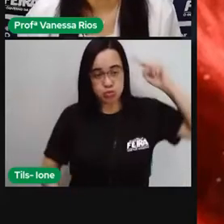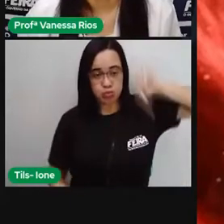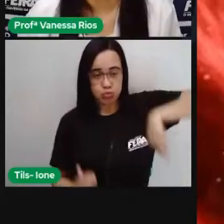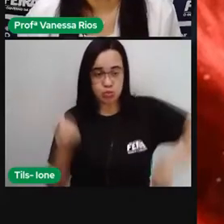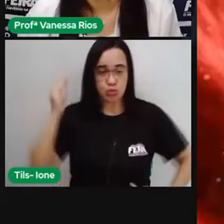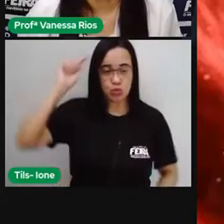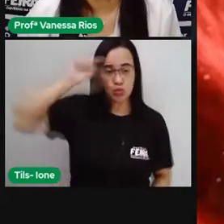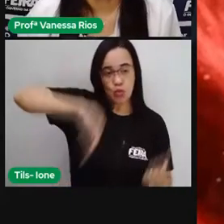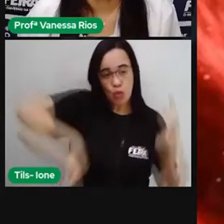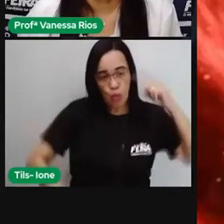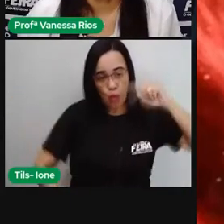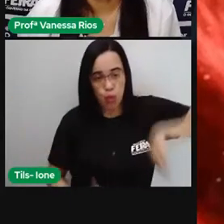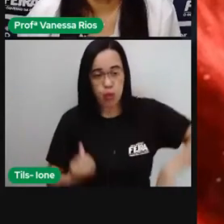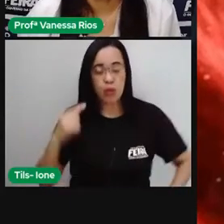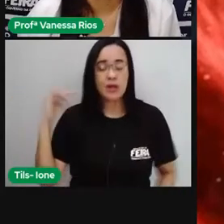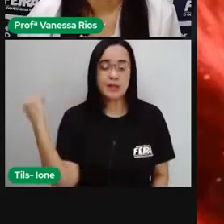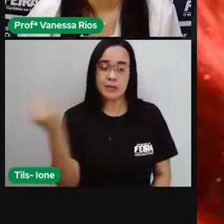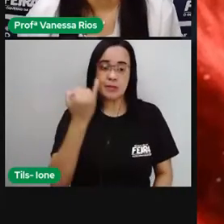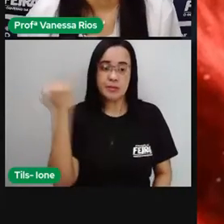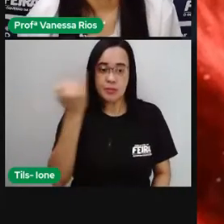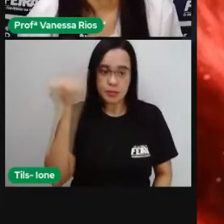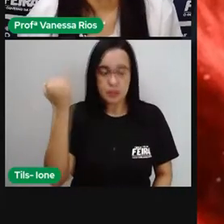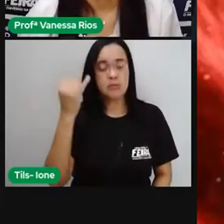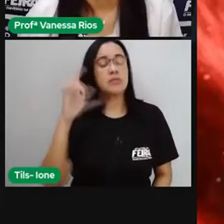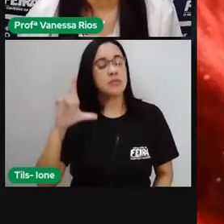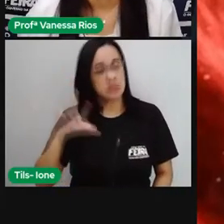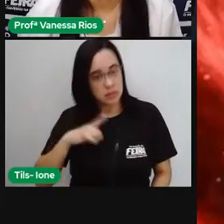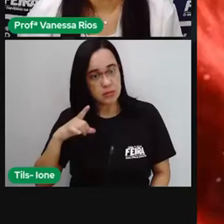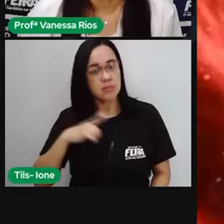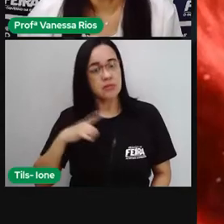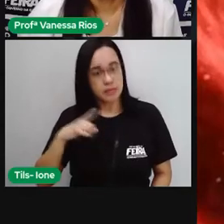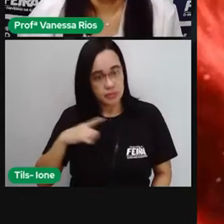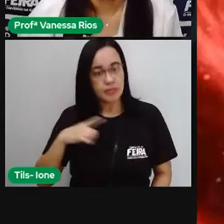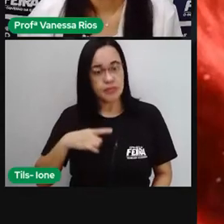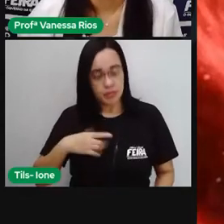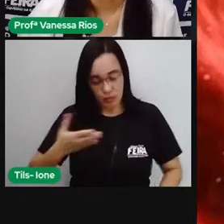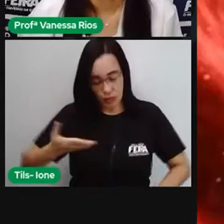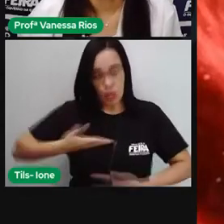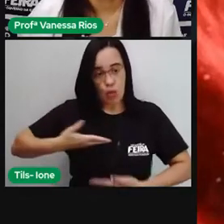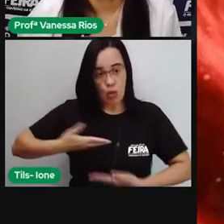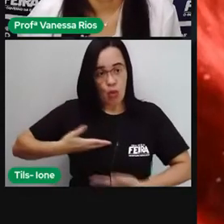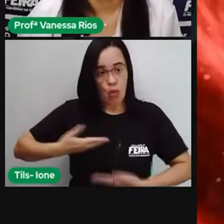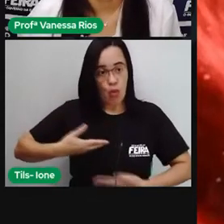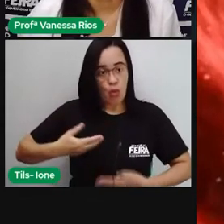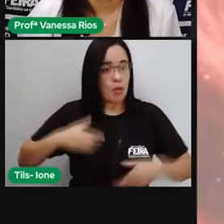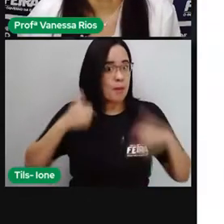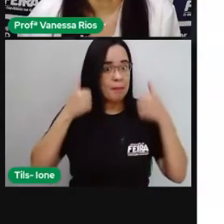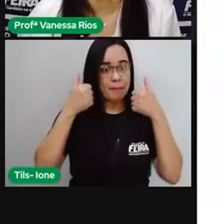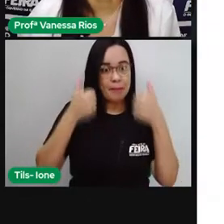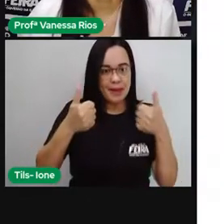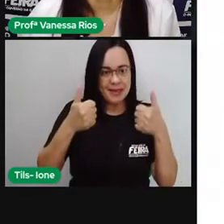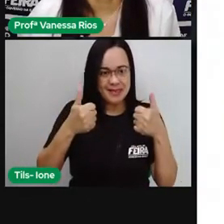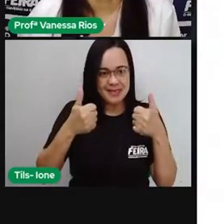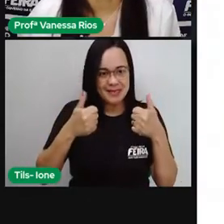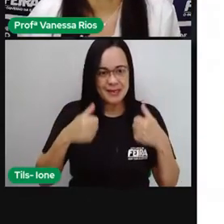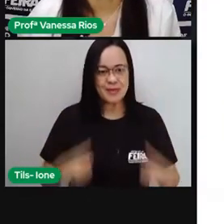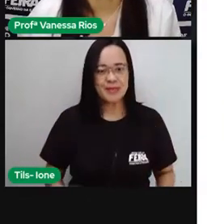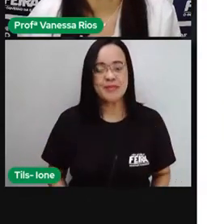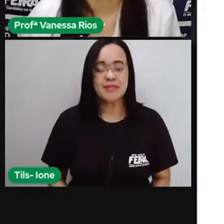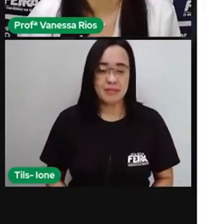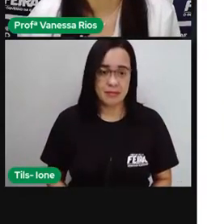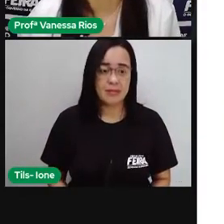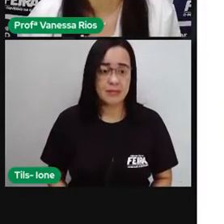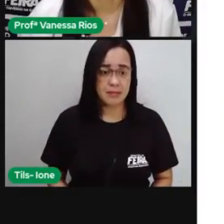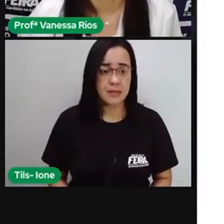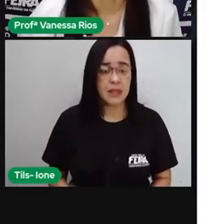desempenhando o seu papel tão importante que é fazer com que o nosso corpo funcione. Mas aí